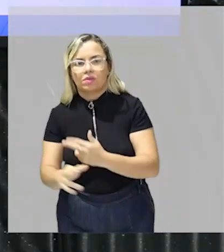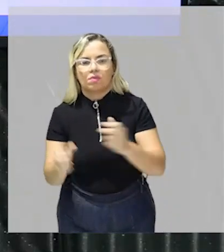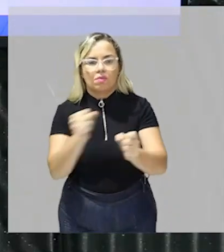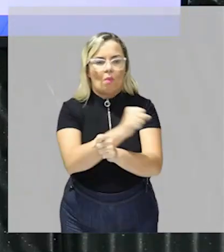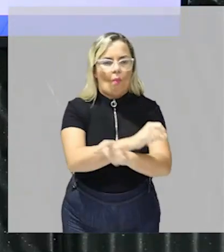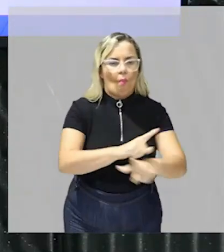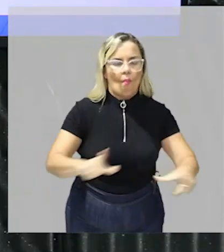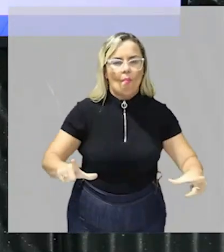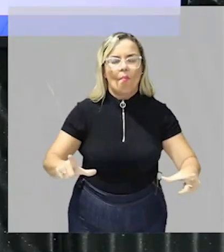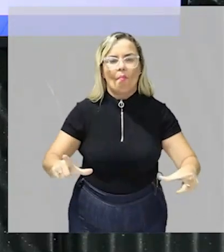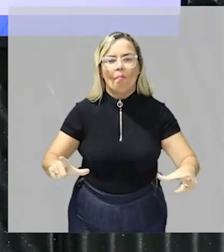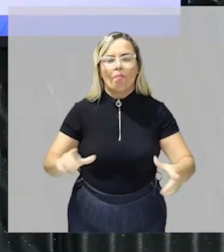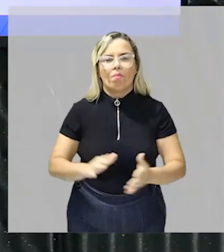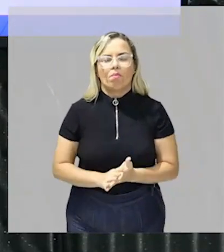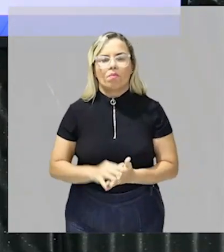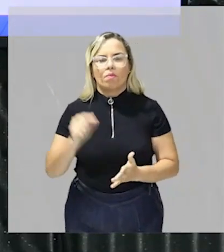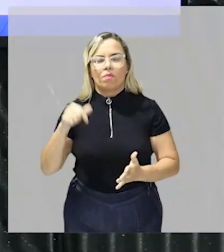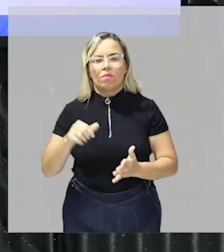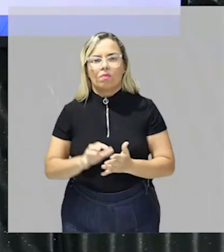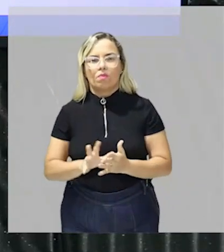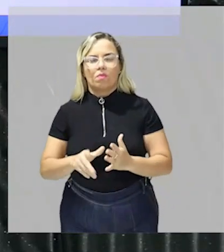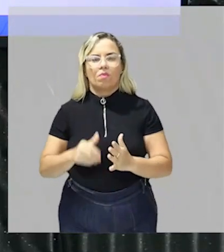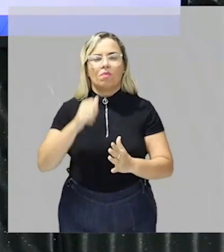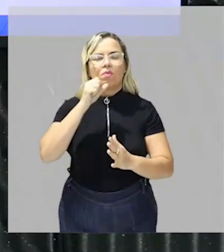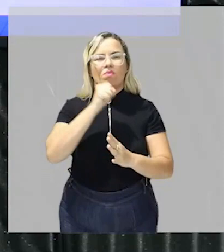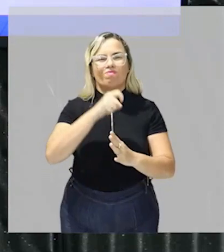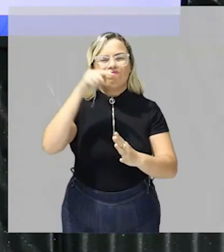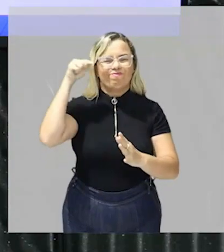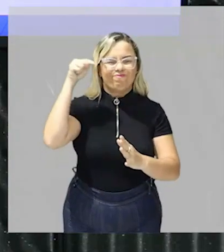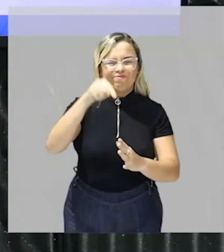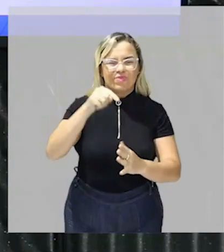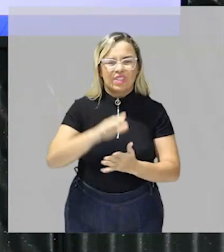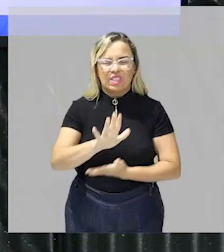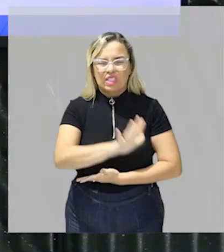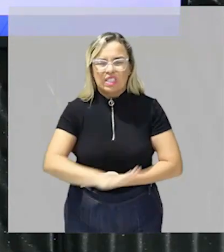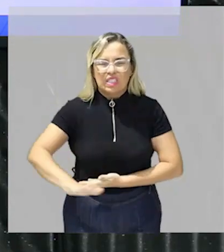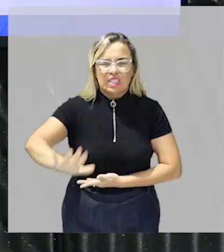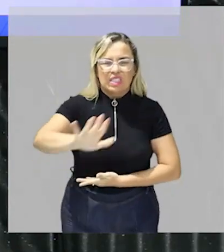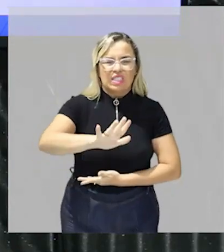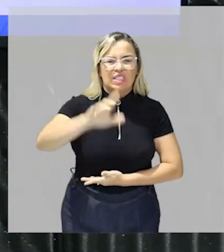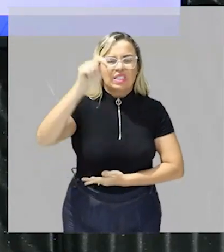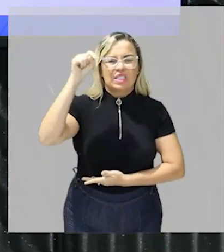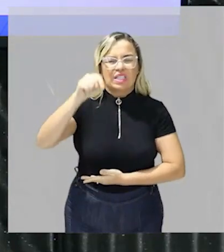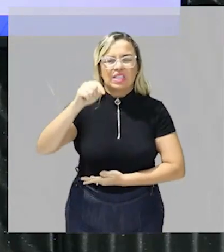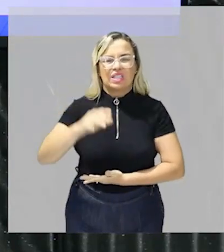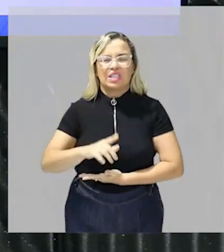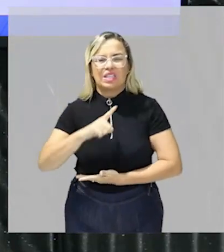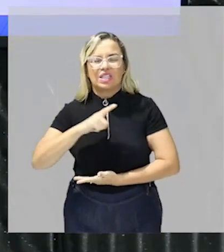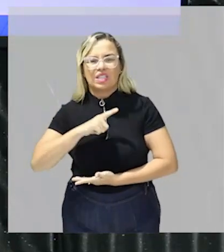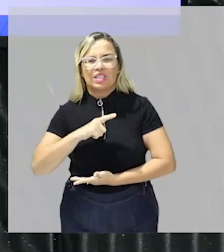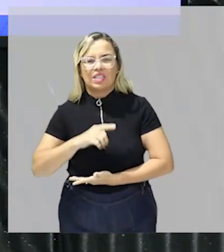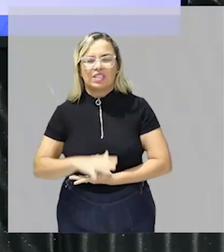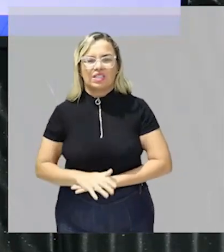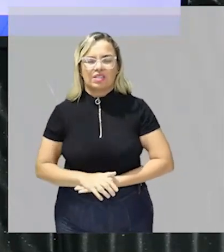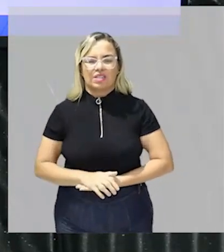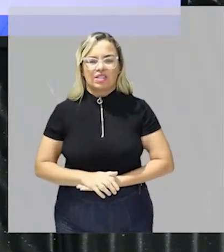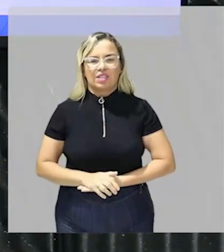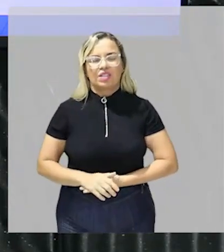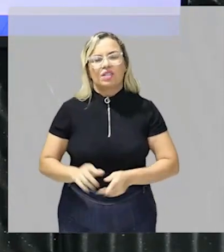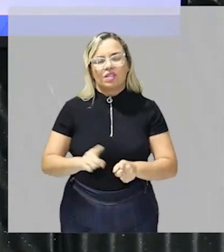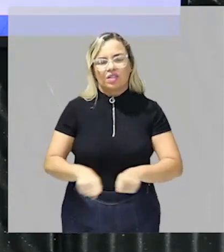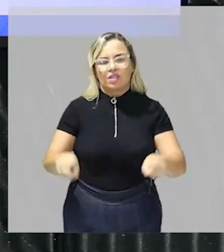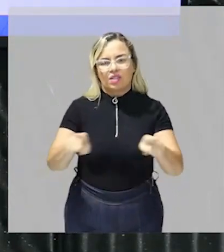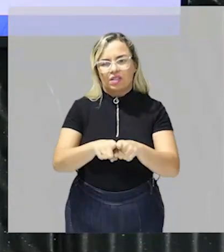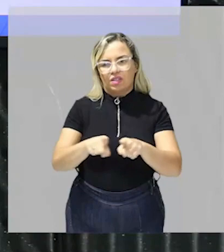né da corrupção que é inerente a esse setor então essa expressão limpia também